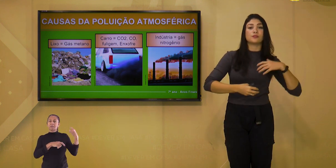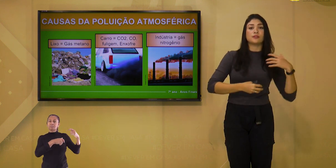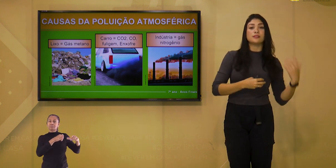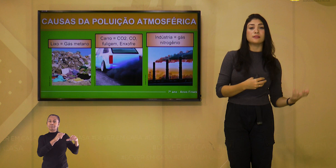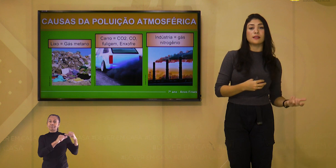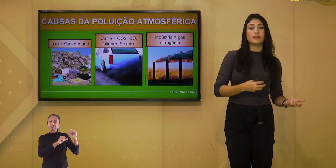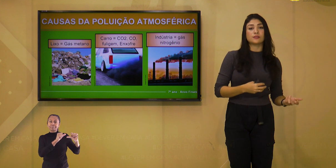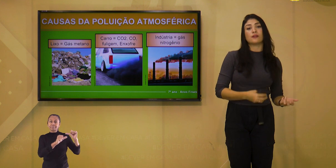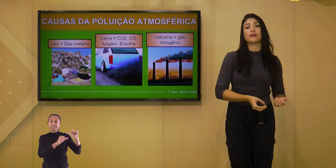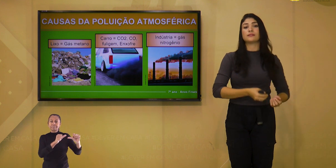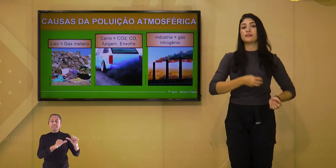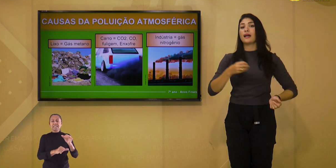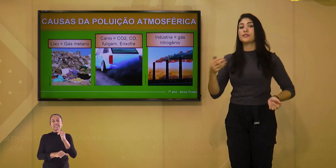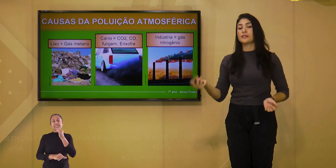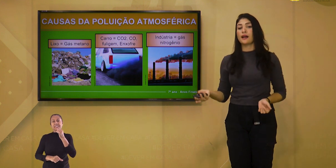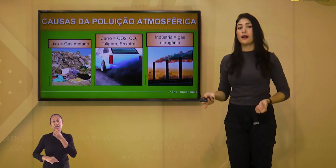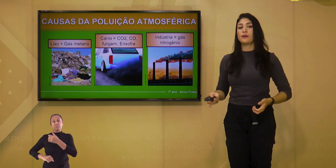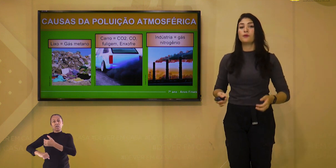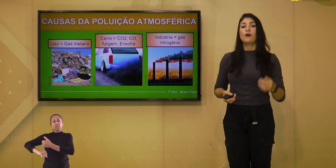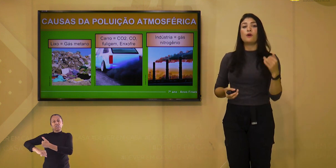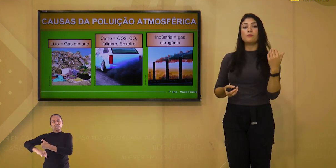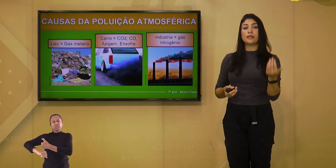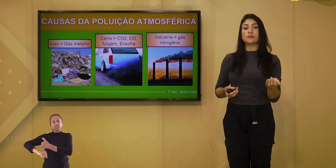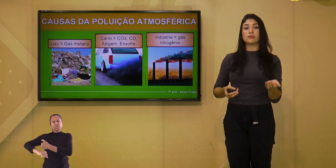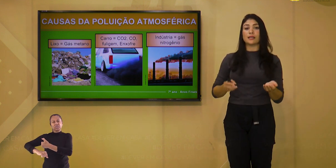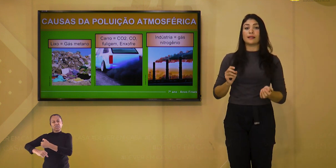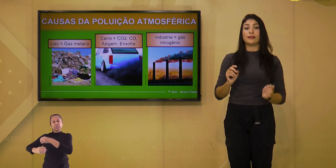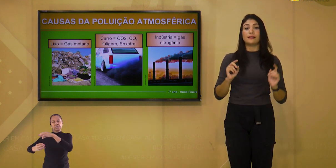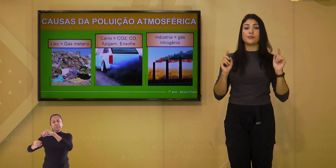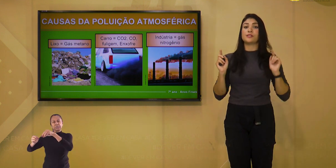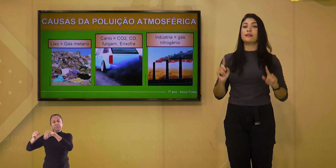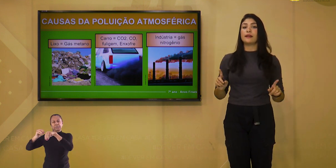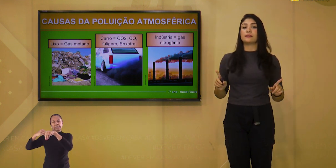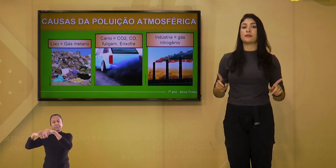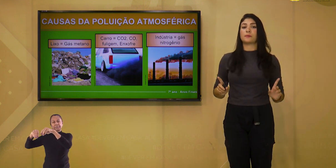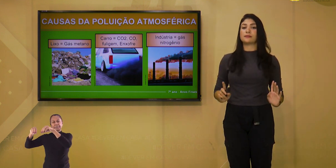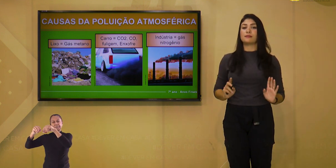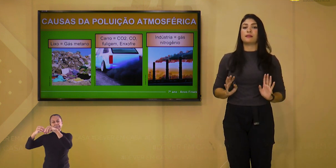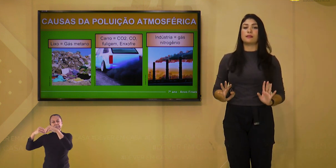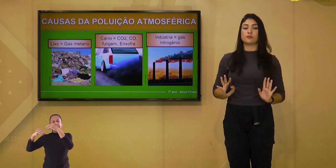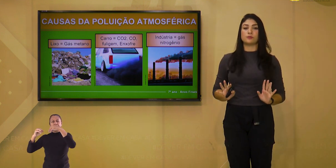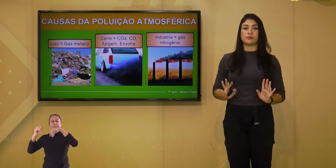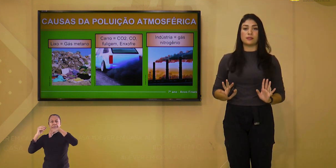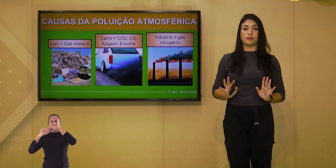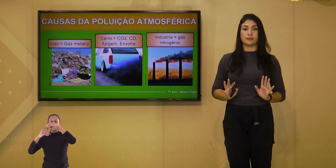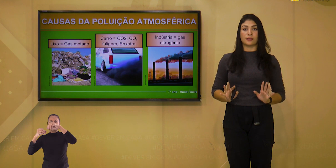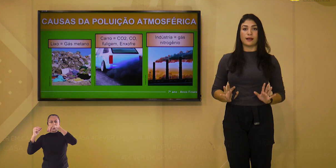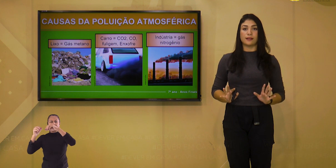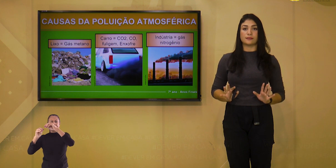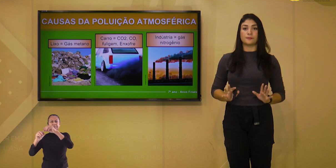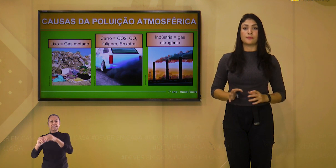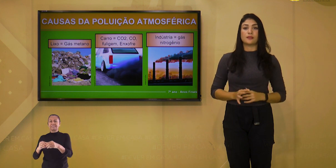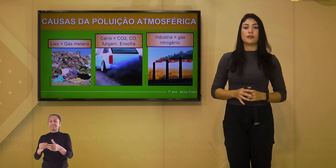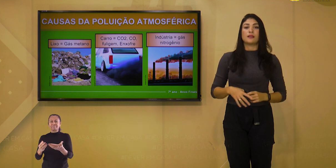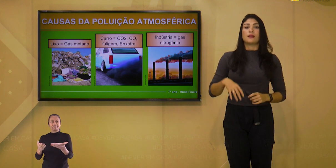usar desodorantes aerosóis, andar de carro, ou mesmo usar a energia elétrica para acender as luzes da nossa casa,